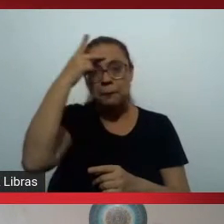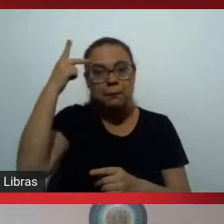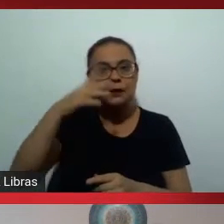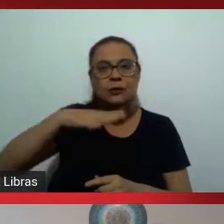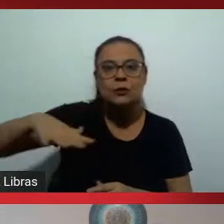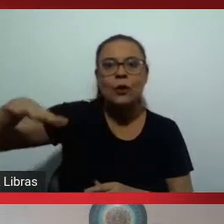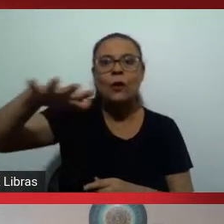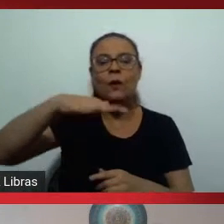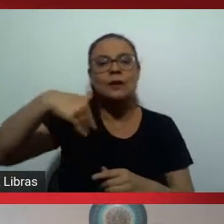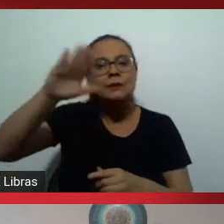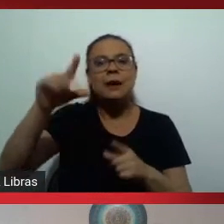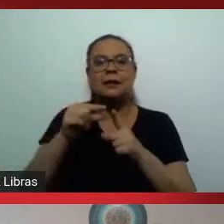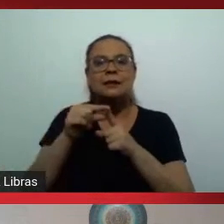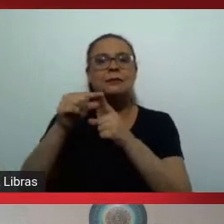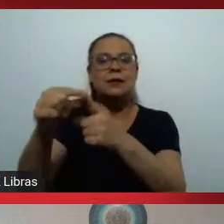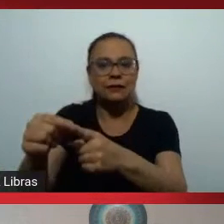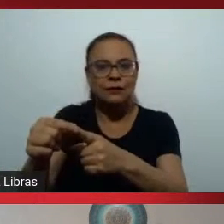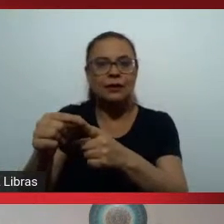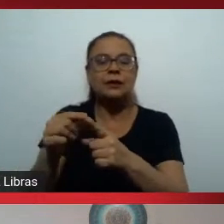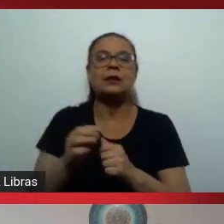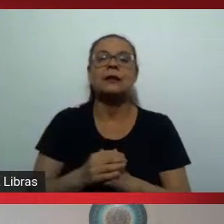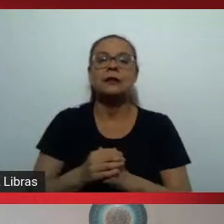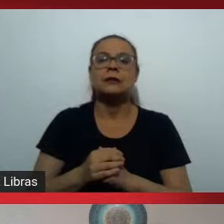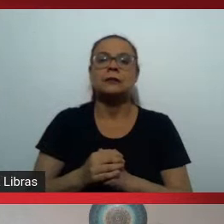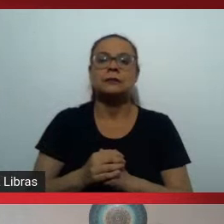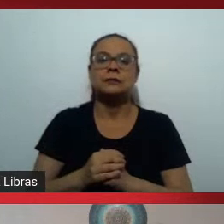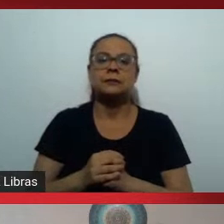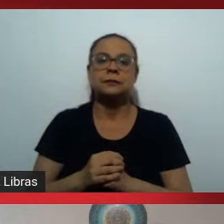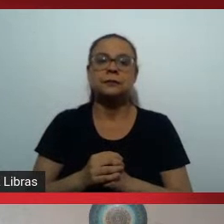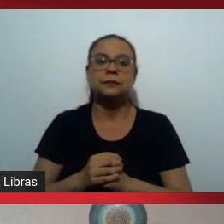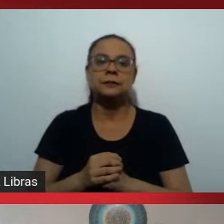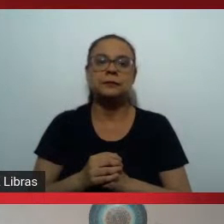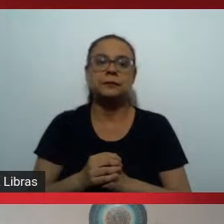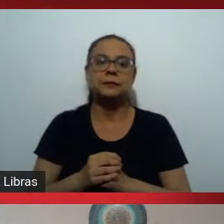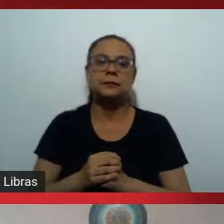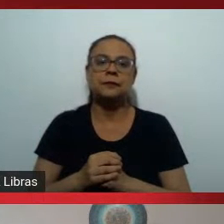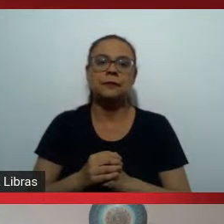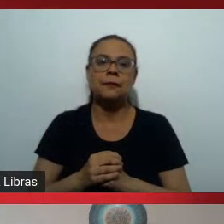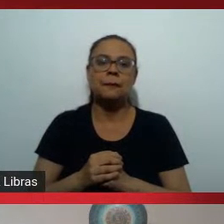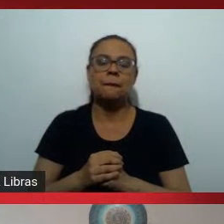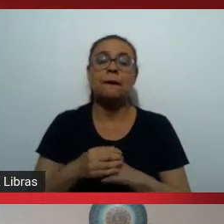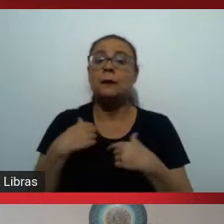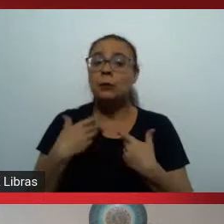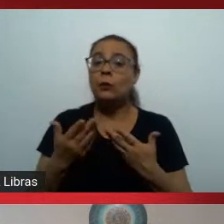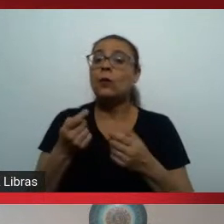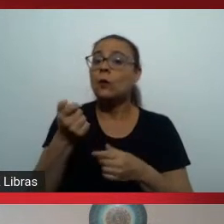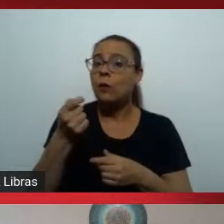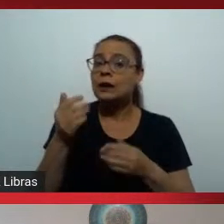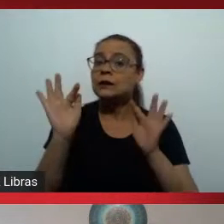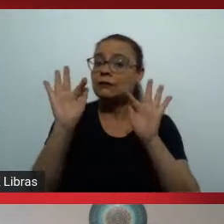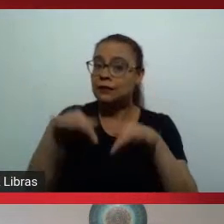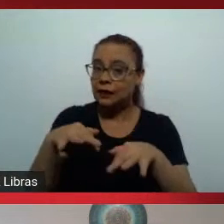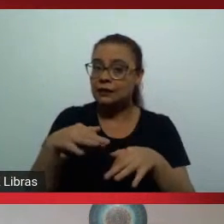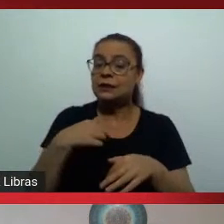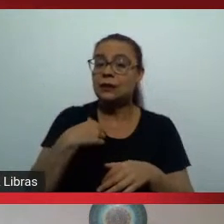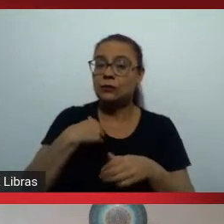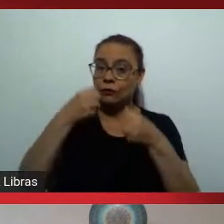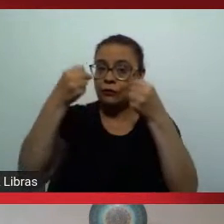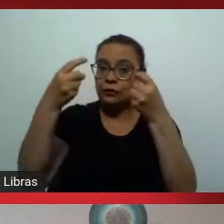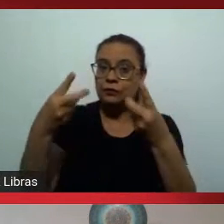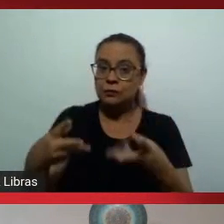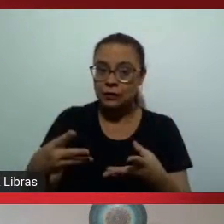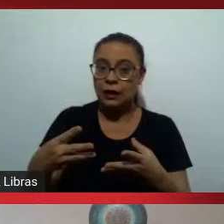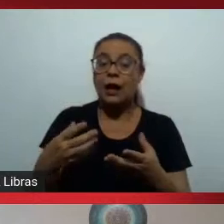invertida. Nós ainda formamos mais brancos do que negros. E, para finalizar o meu raciocínio, esses dados que eu